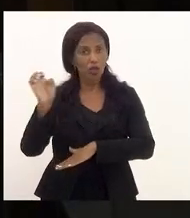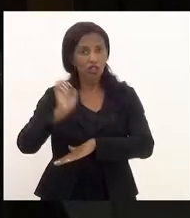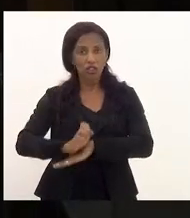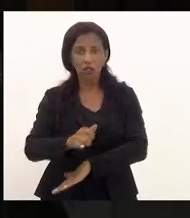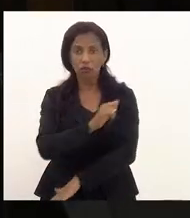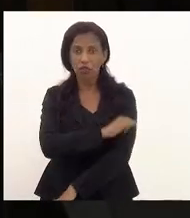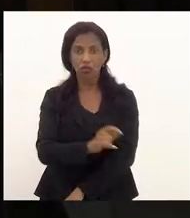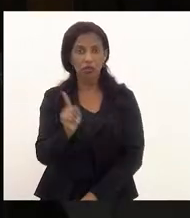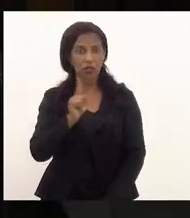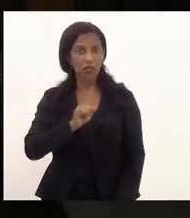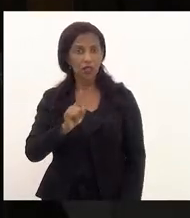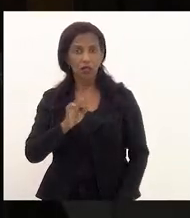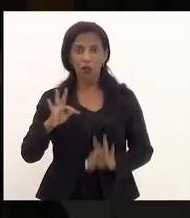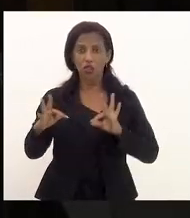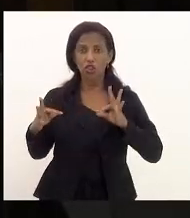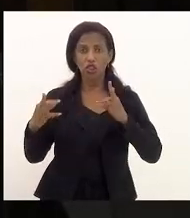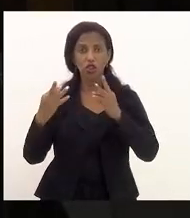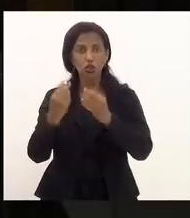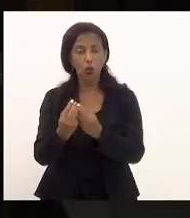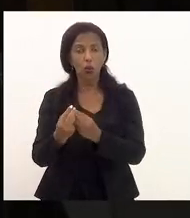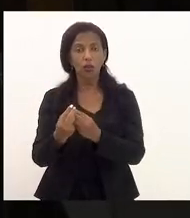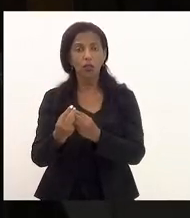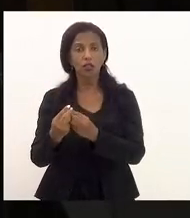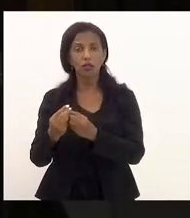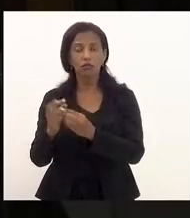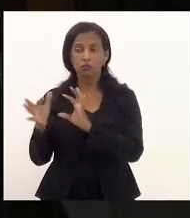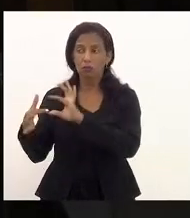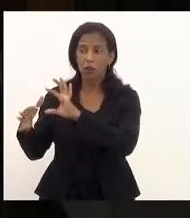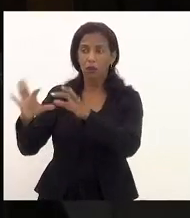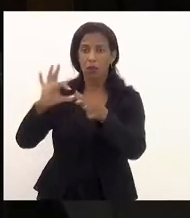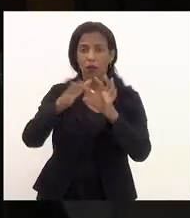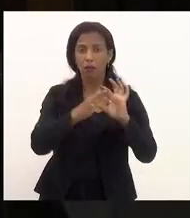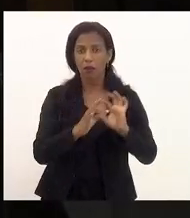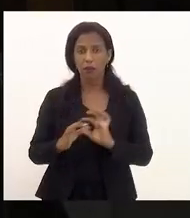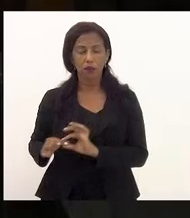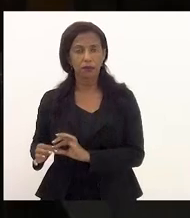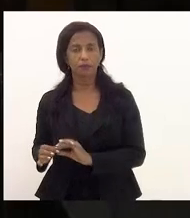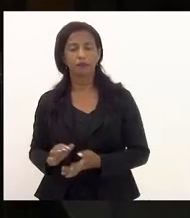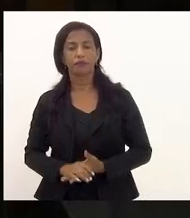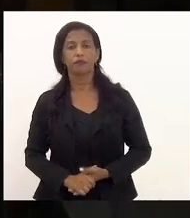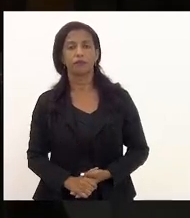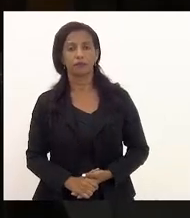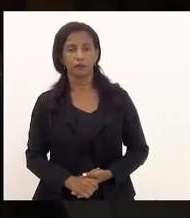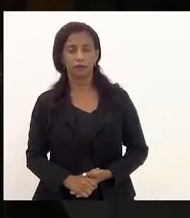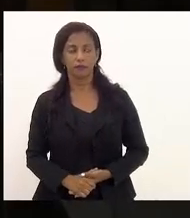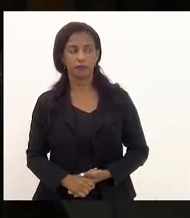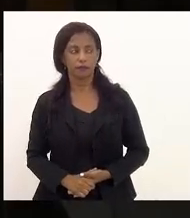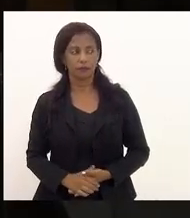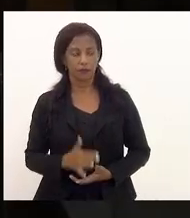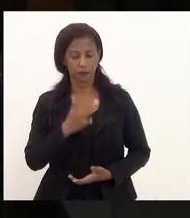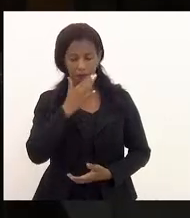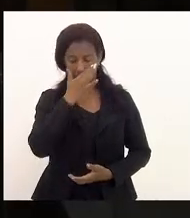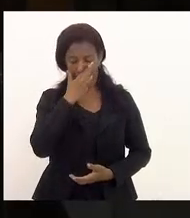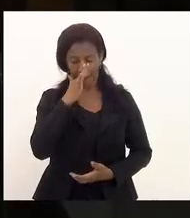Janeiro, é de todas as unidades da Federação. e